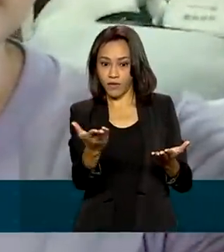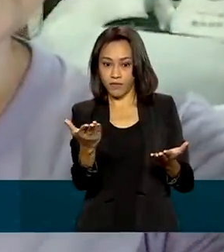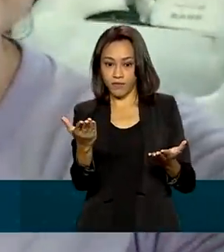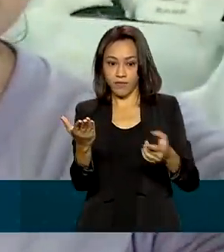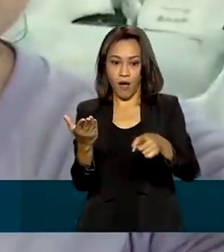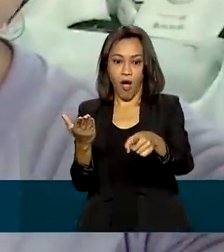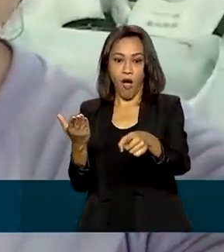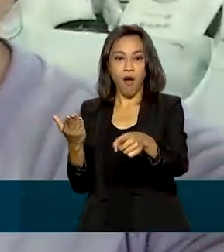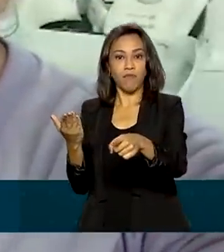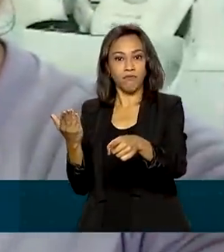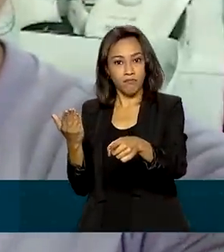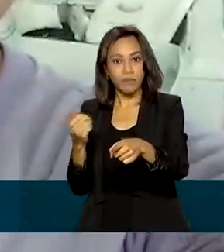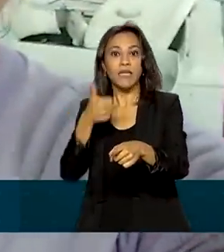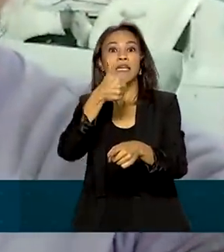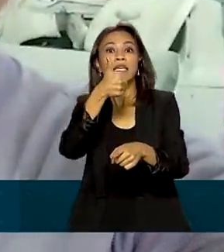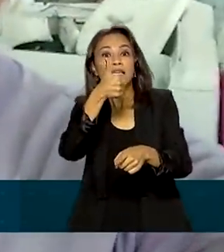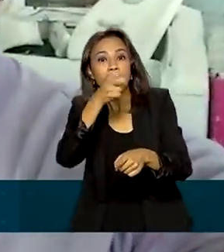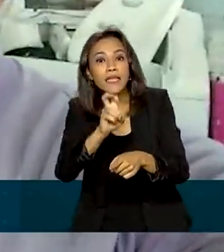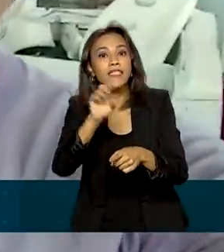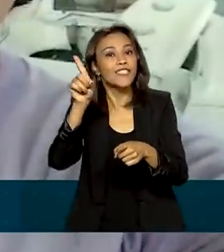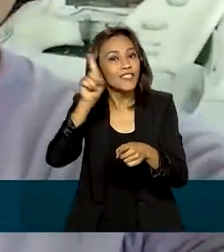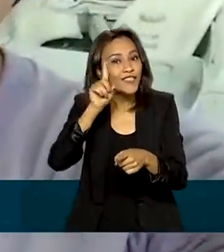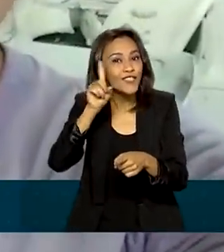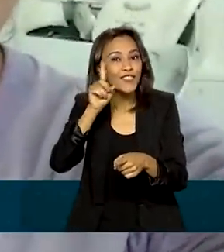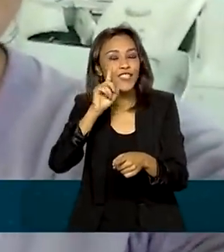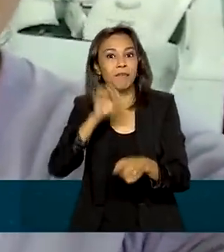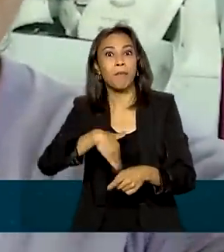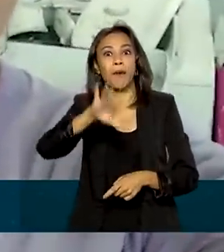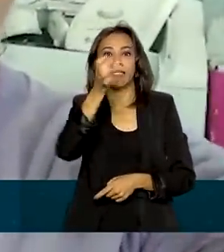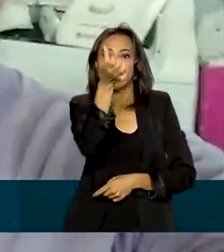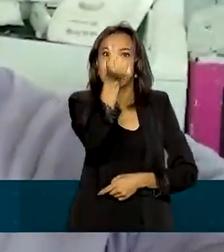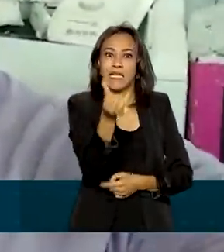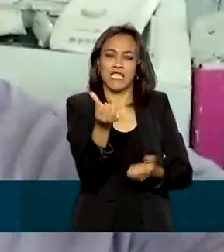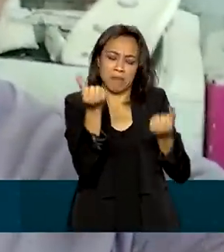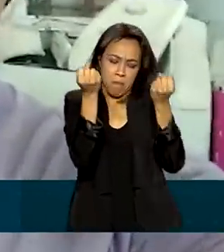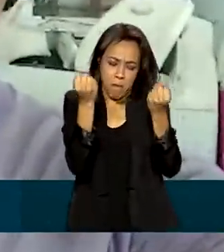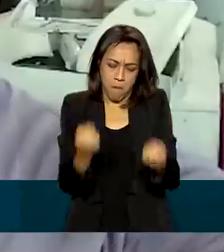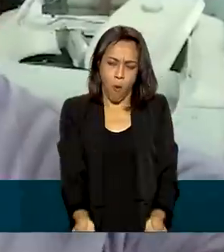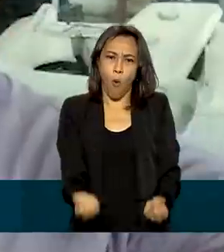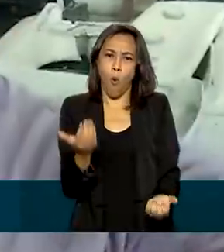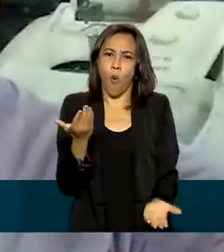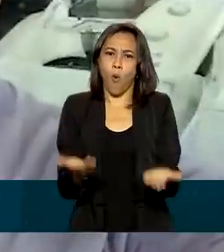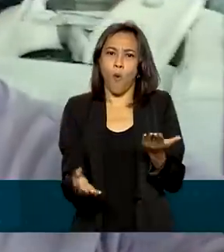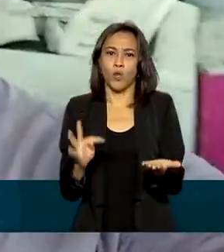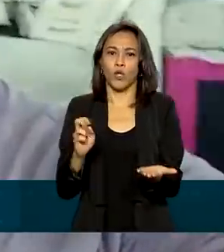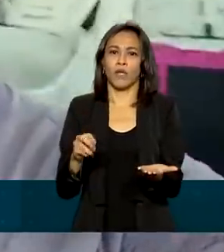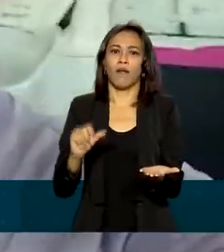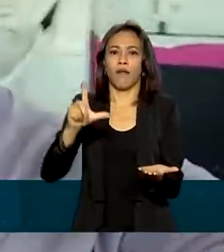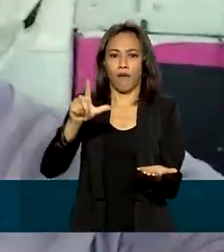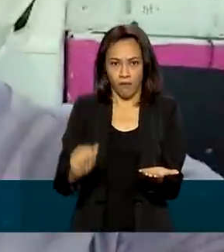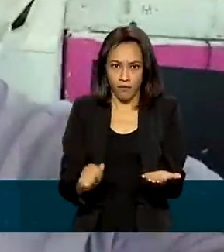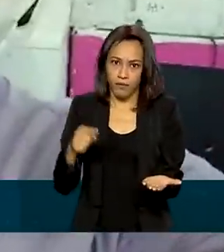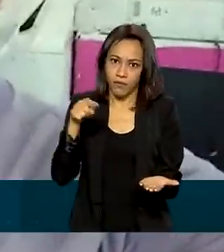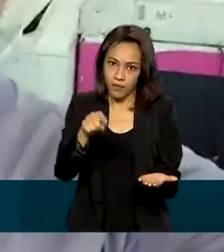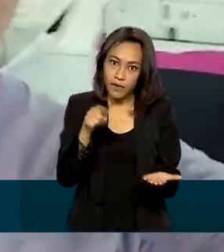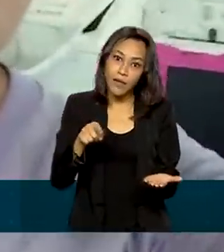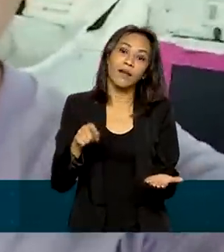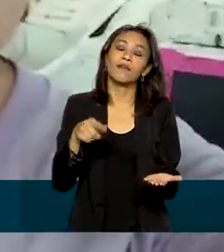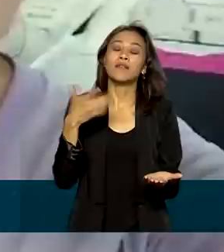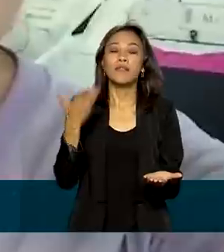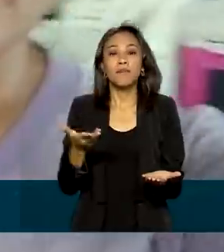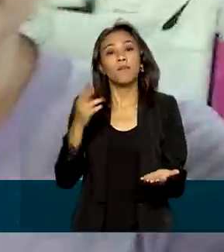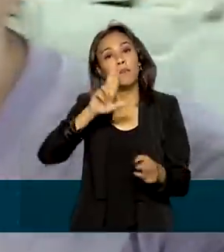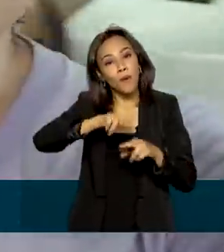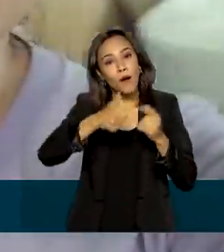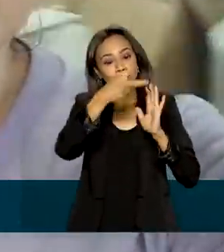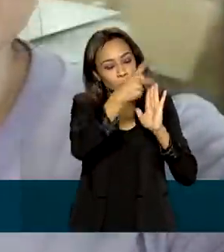Em 15 dias nós já coletamos mais de 6 toneladas, depois que o projeto Lixão Zero